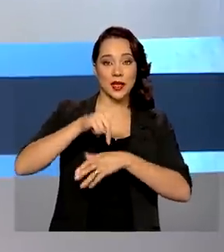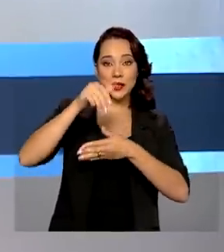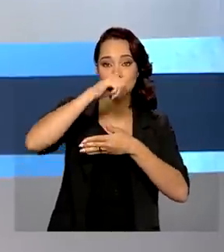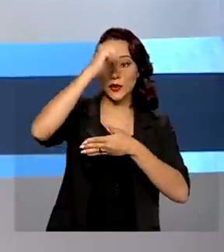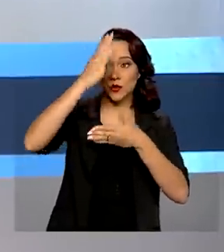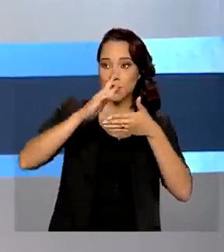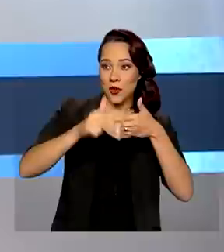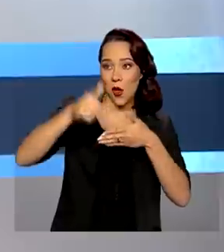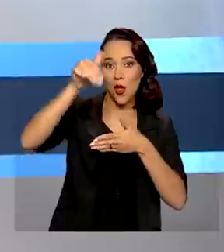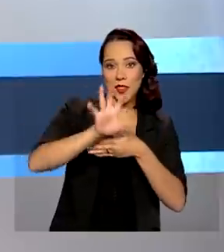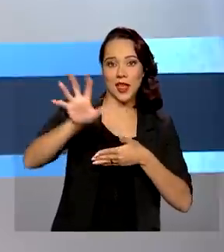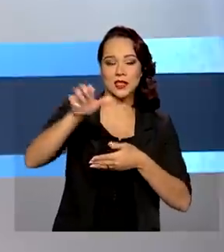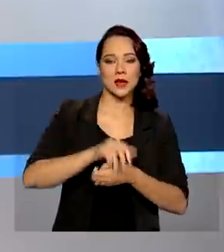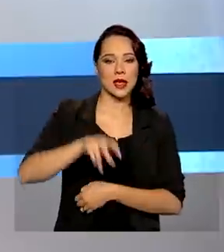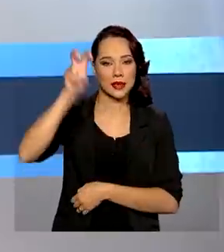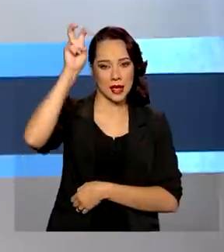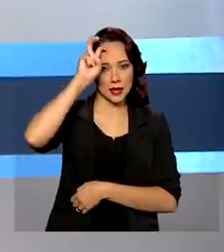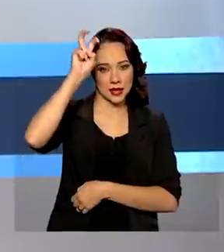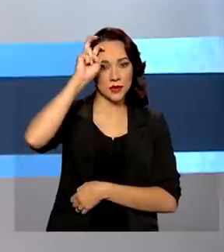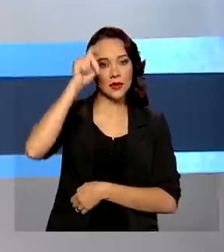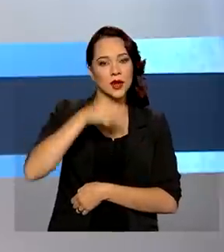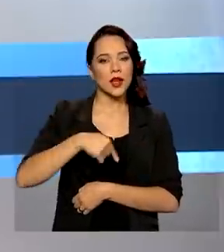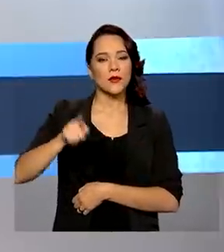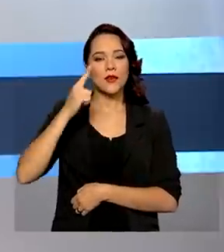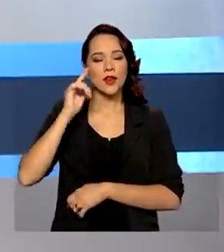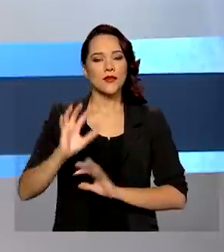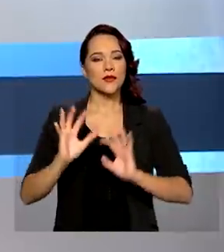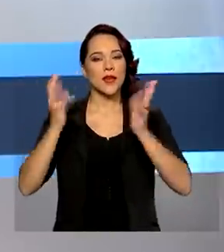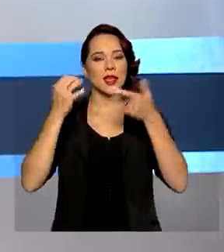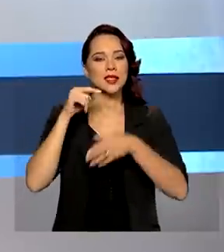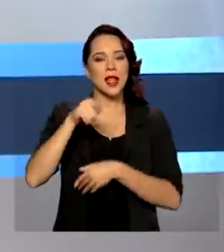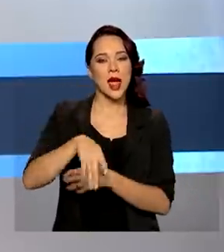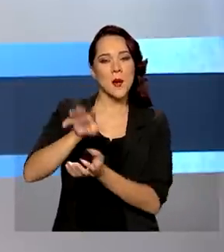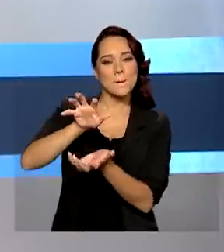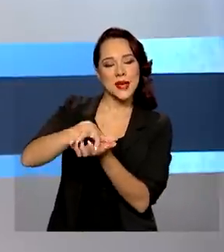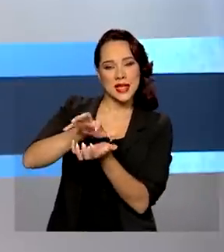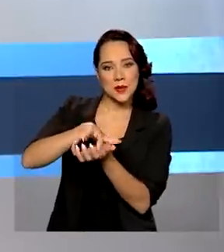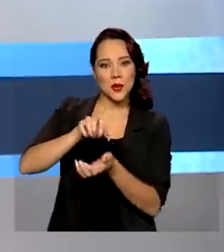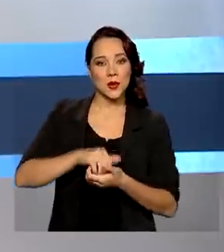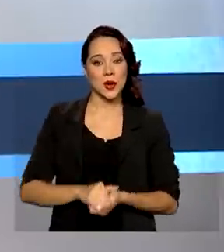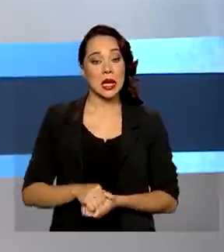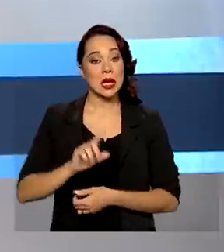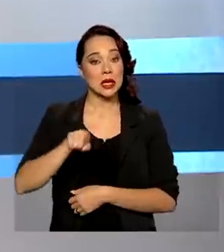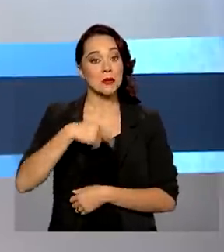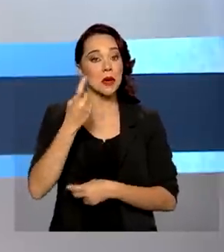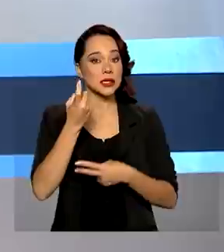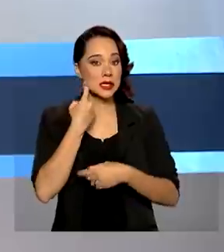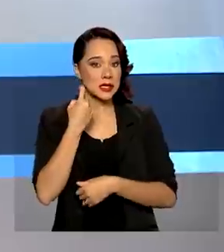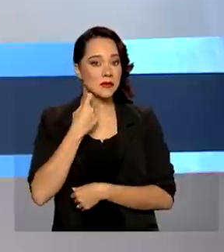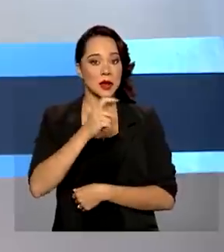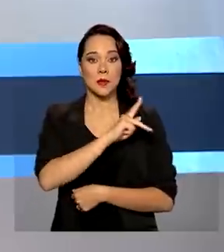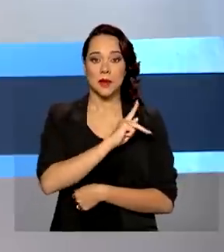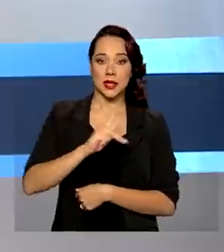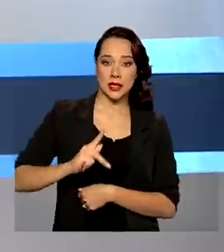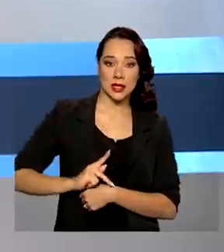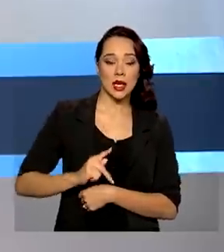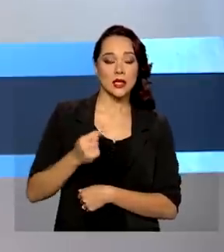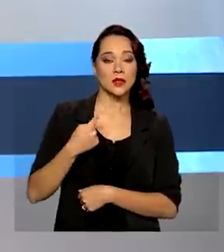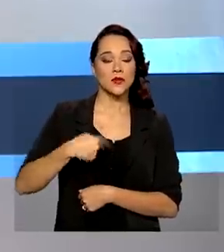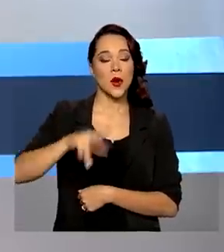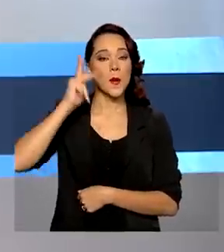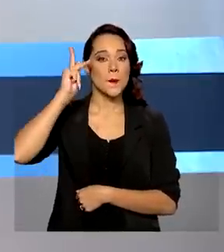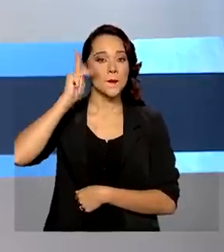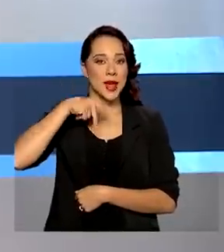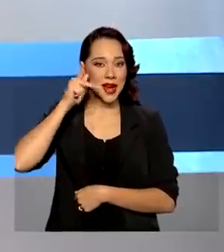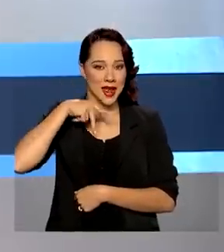Nordeste. Na quinta-feira, ele conferiu os festejos de Caruaru, em Pernambuco. Na sexta-feira, o presidente Jair Bolsonaro